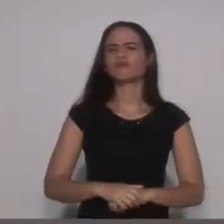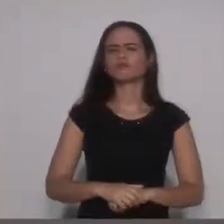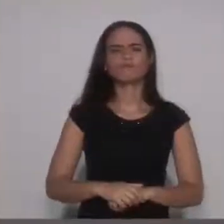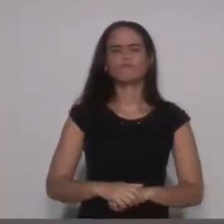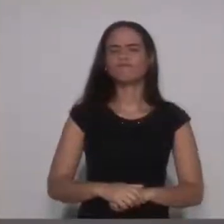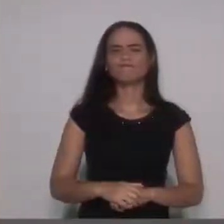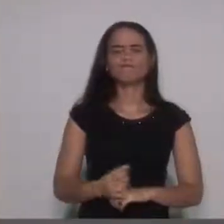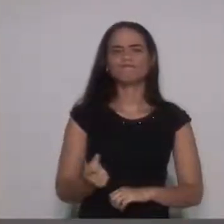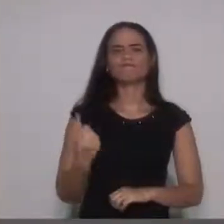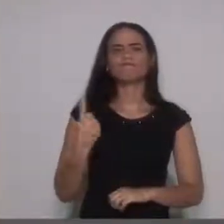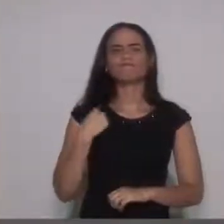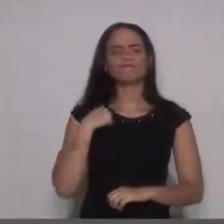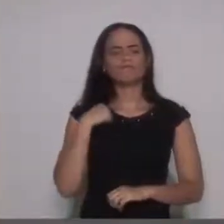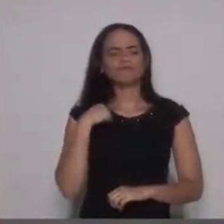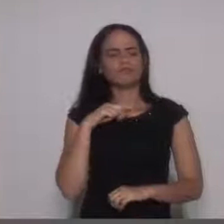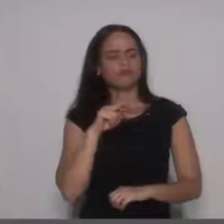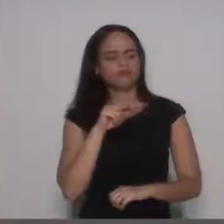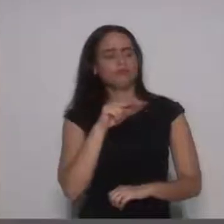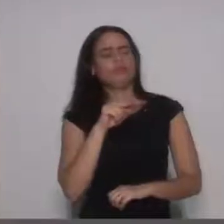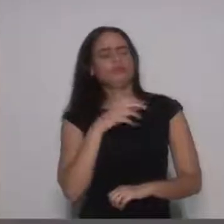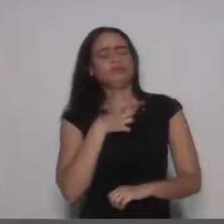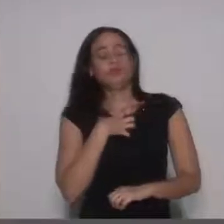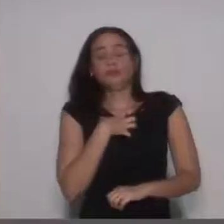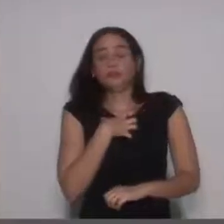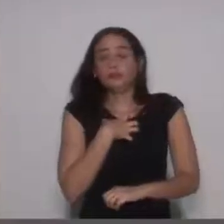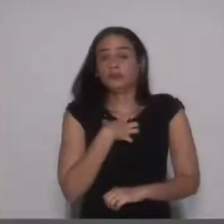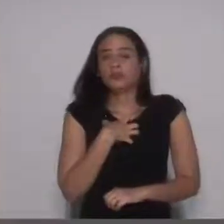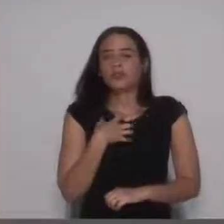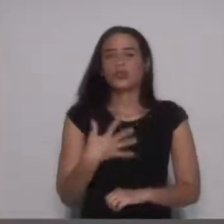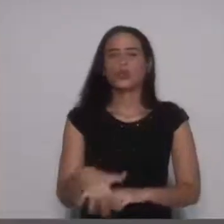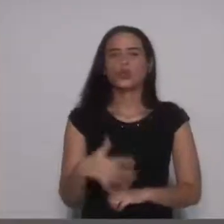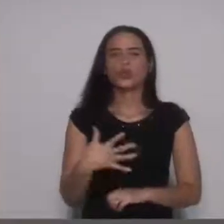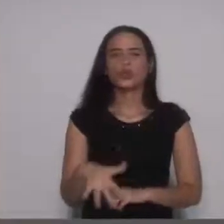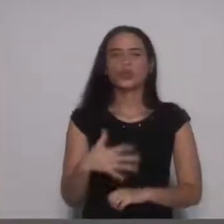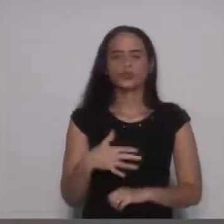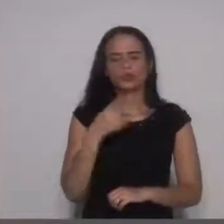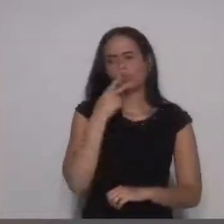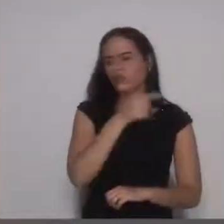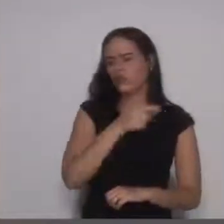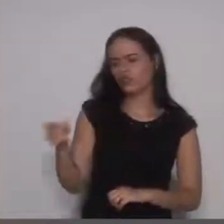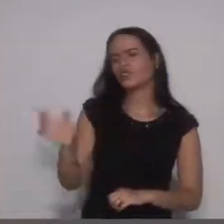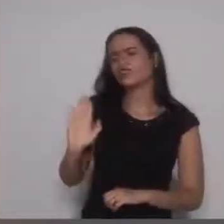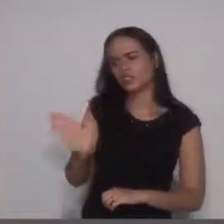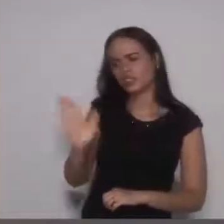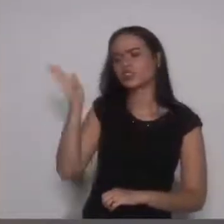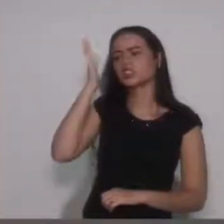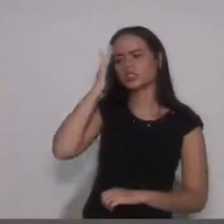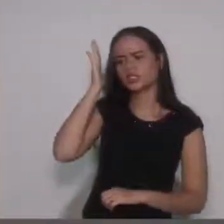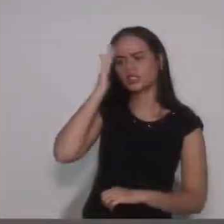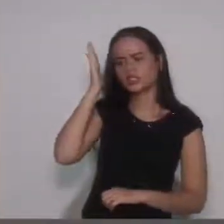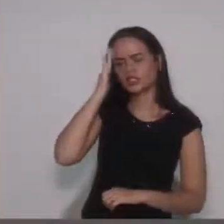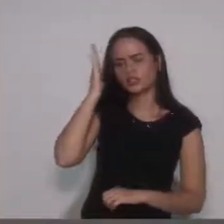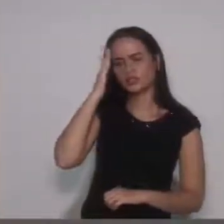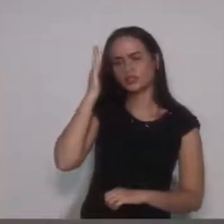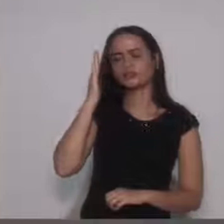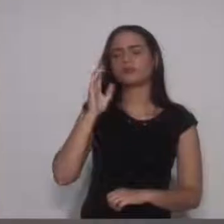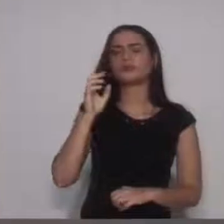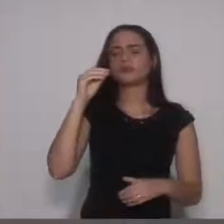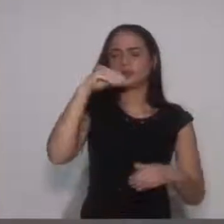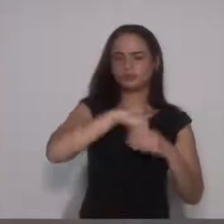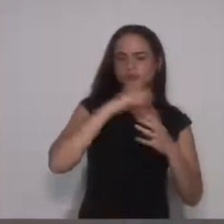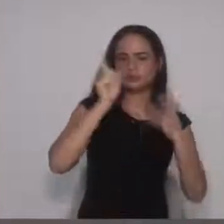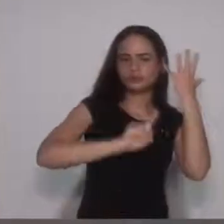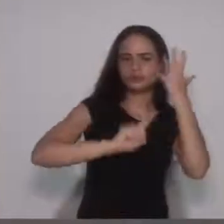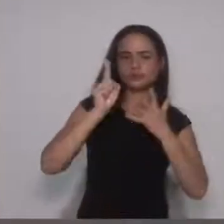eu me vi com a apresentação, vou falar aqui, todos estão cientes, na apresentação da